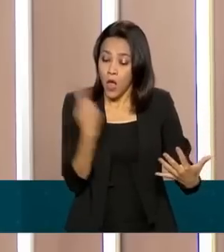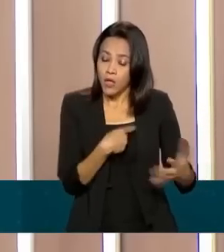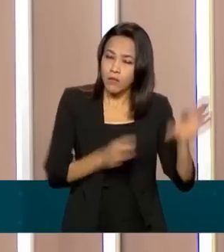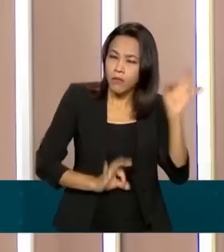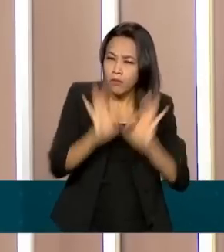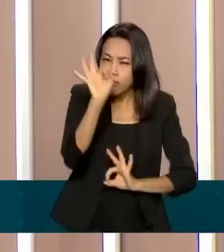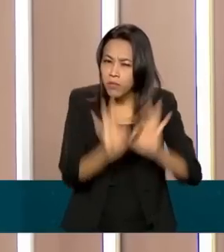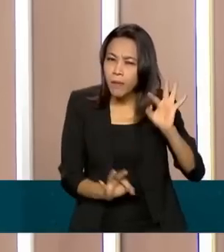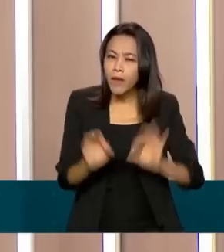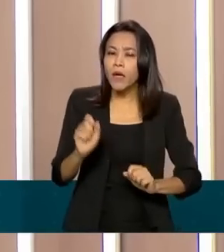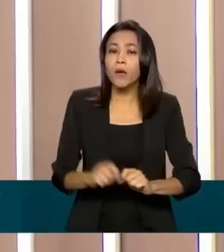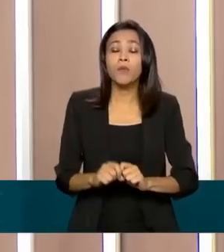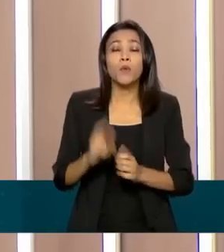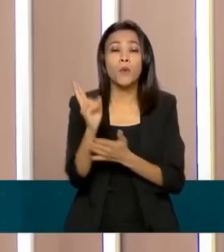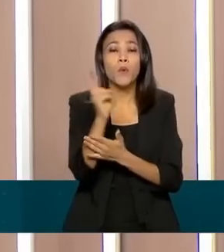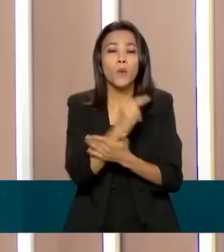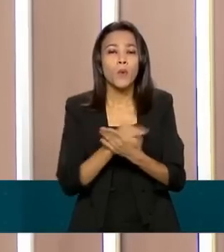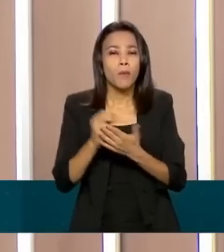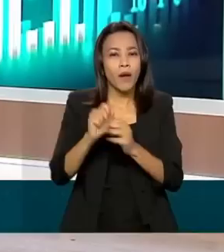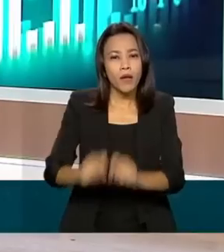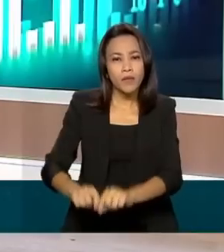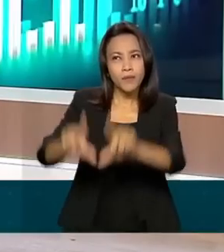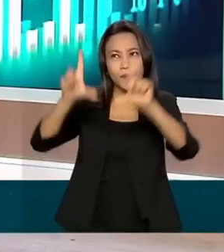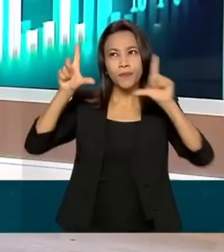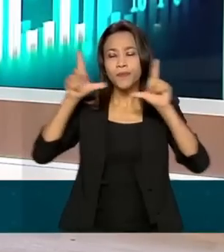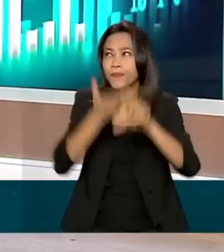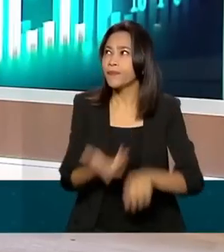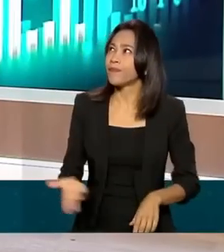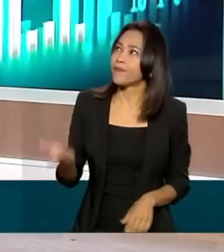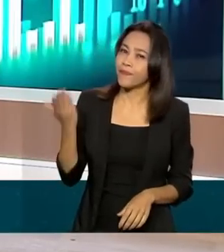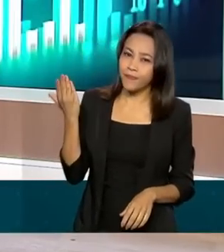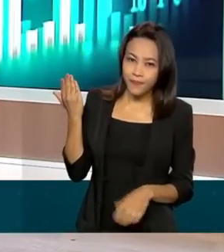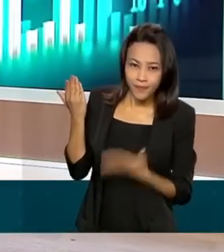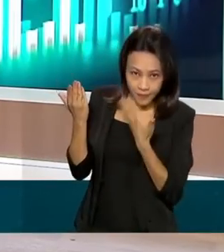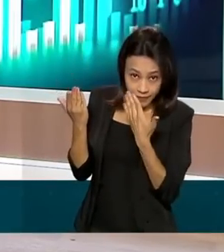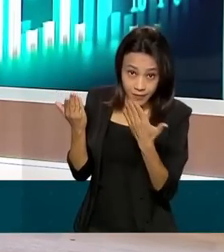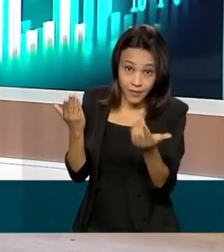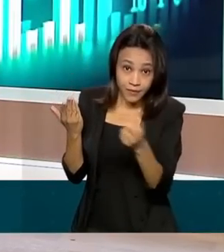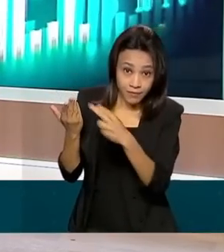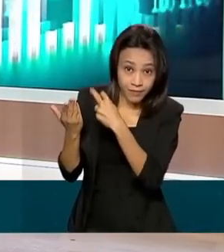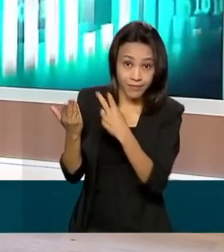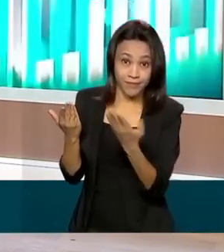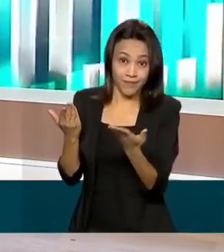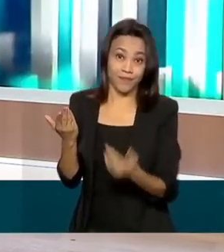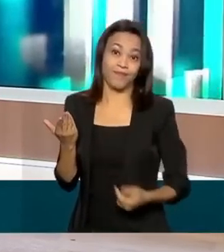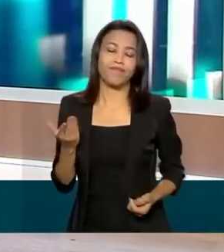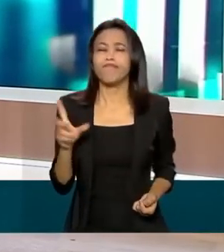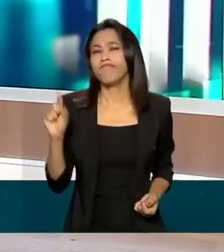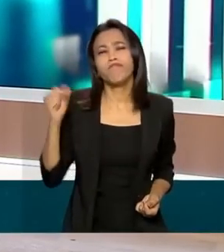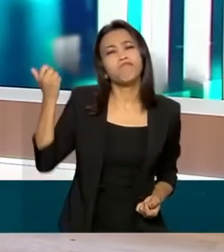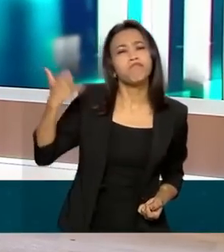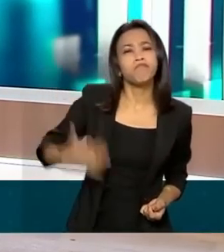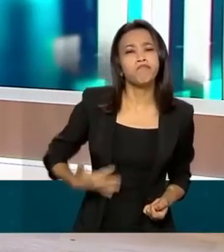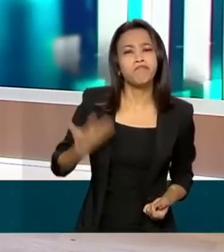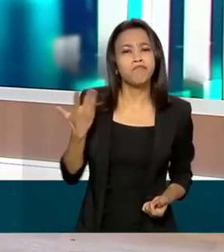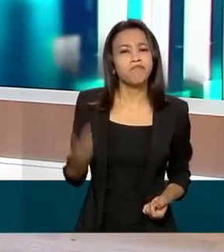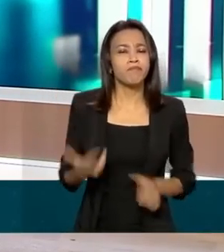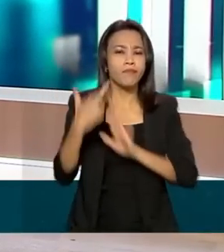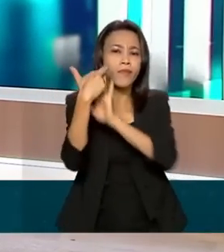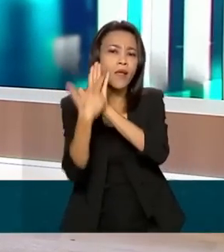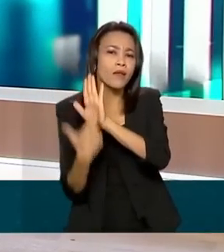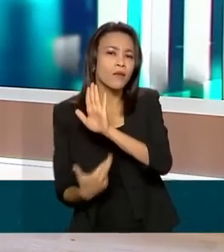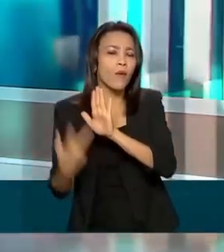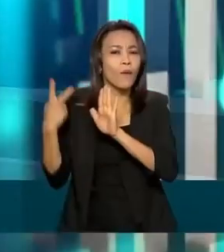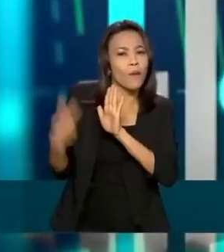arte para compartilhar com você, telespectador. E é essa arte que nós passamos a compartilhar a partir de agora. O que diz, então, o relatório do